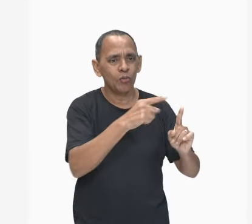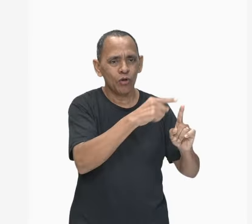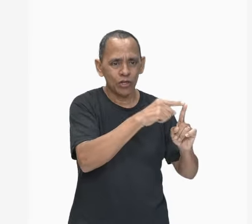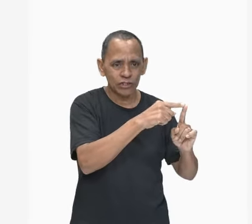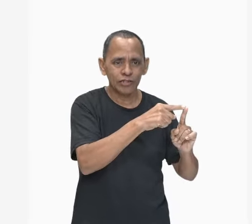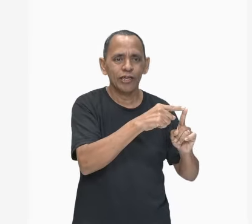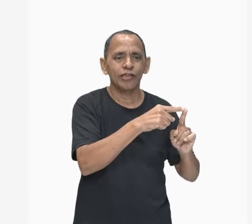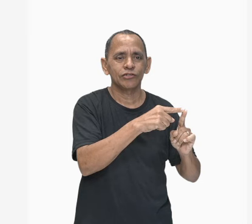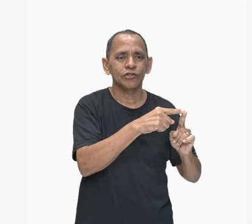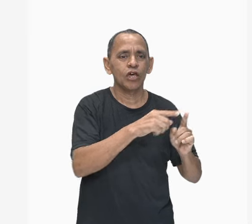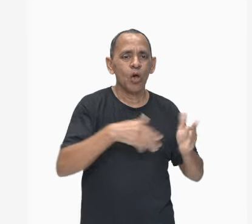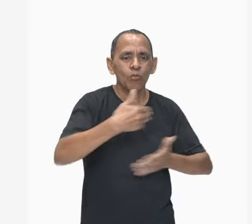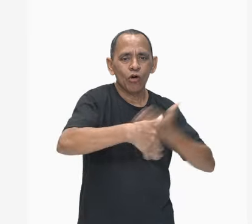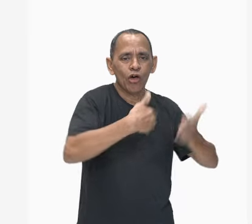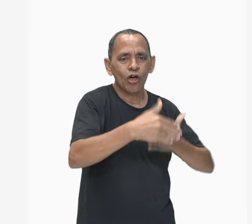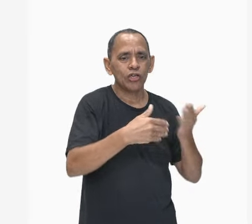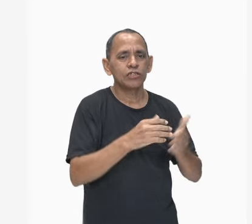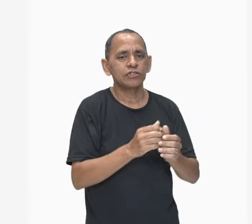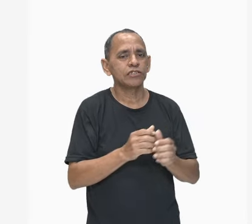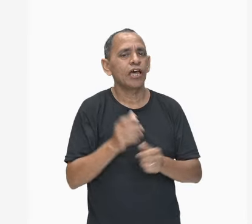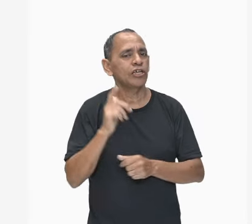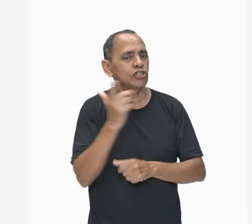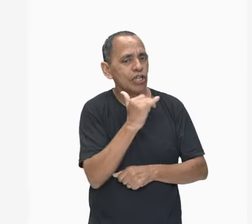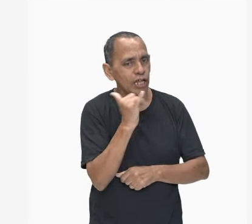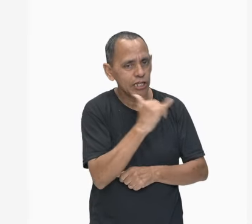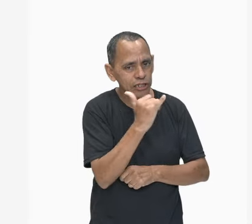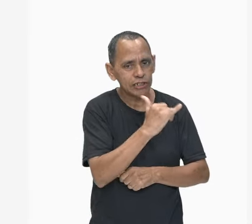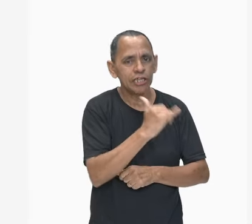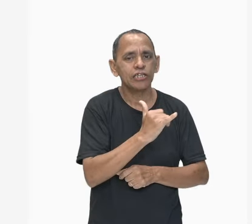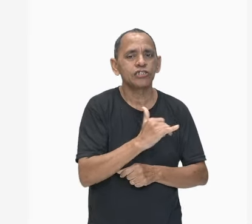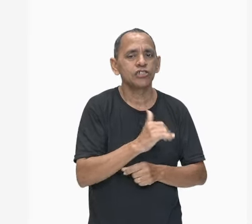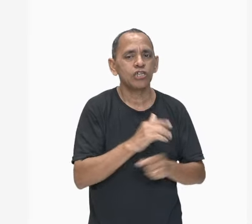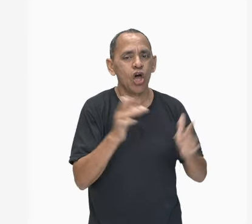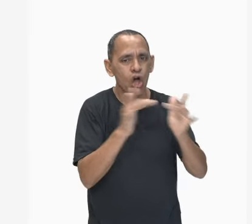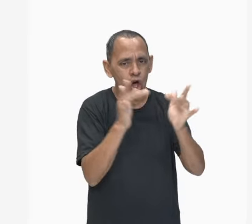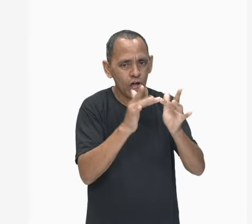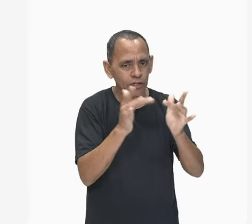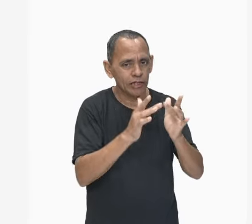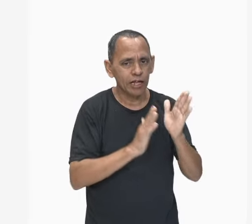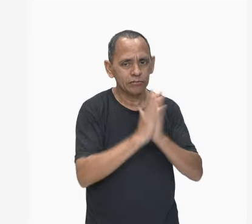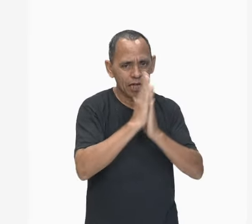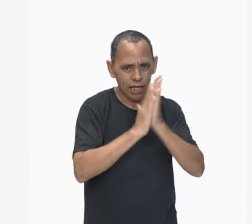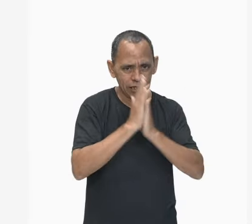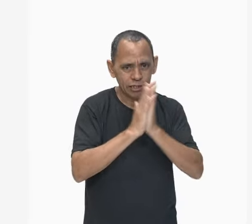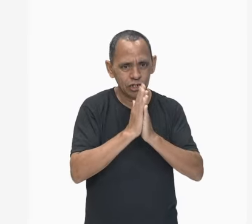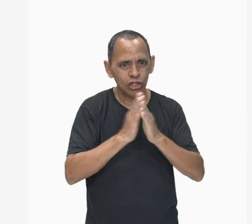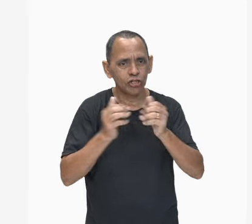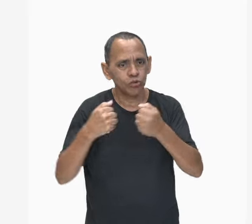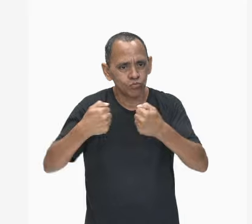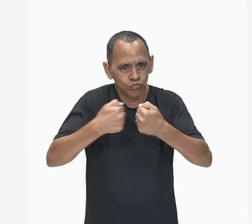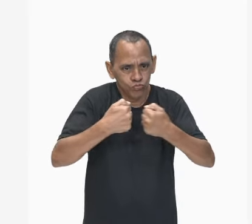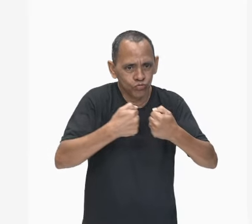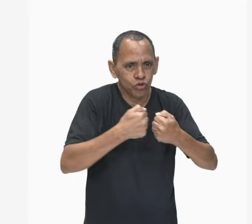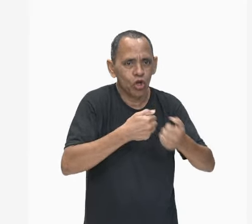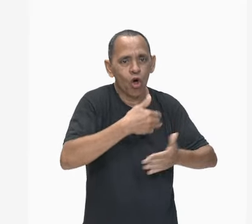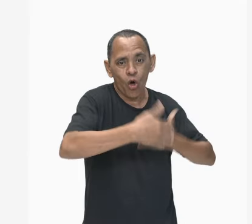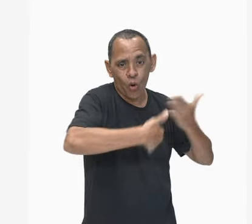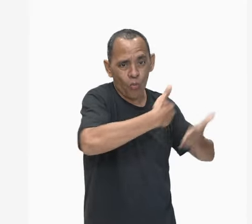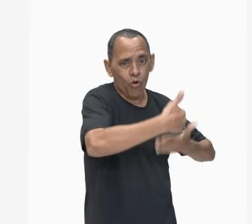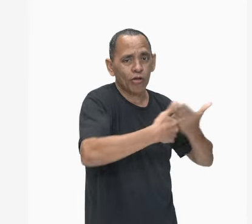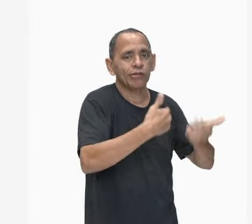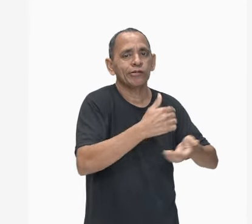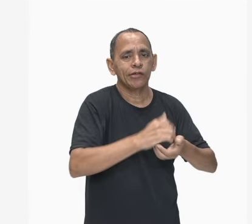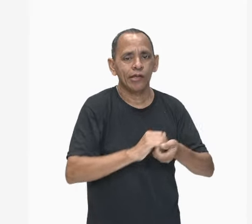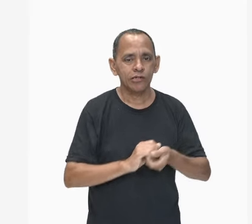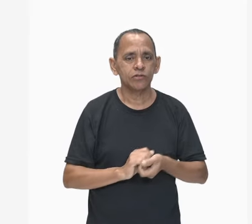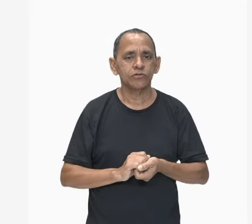contato, atrito e indução. Detalhamento, processos de eletrização, o contato, o